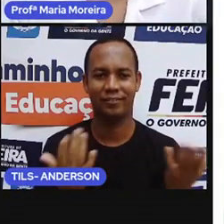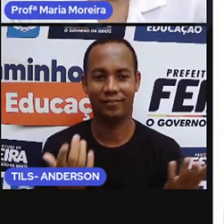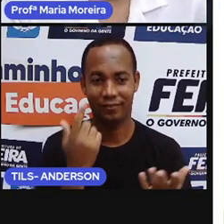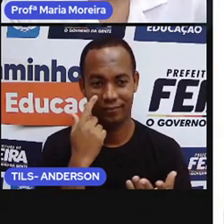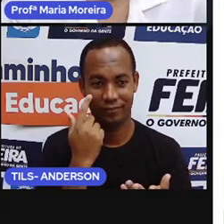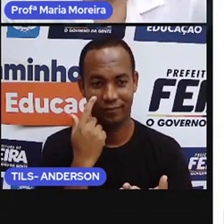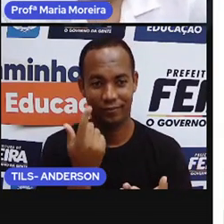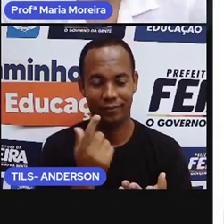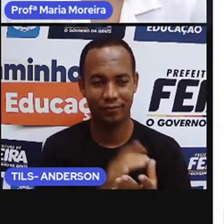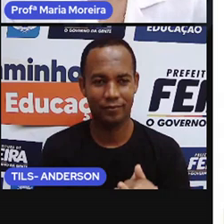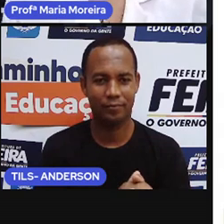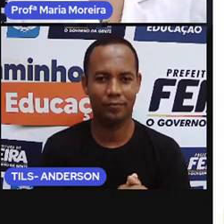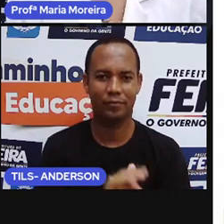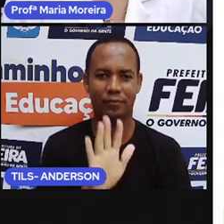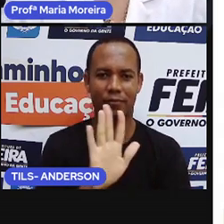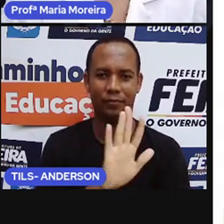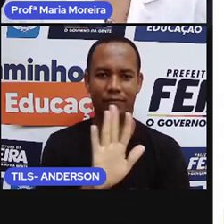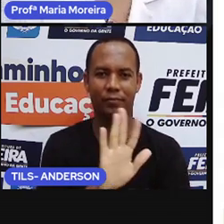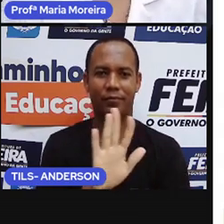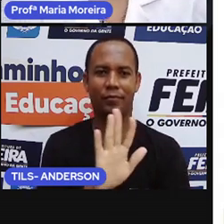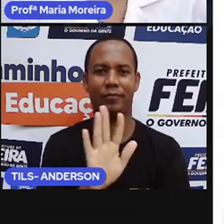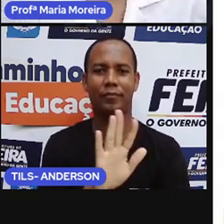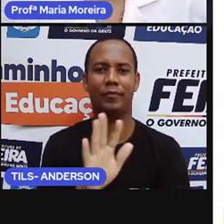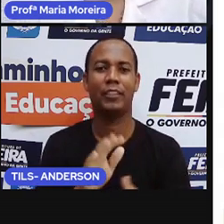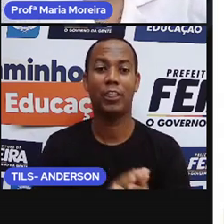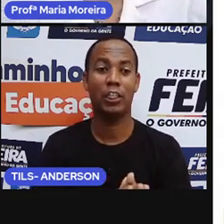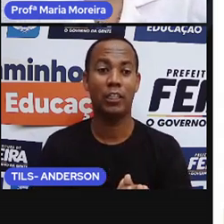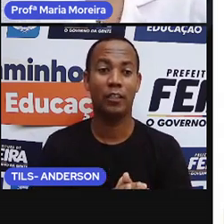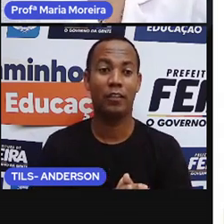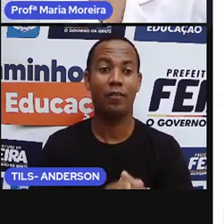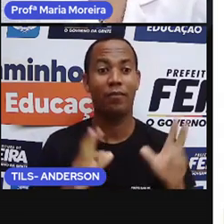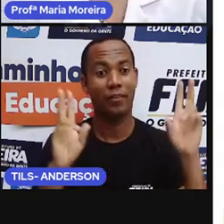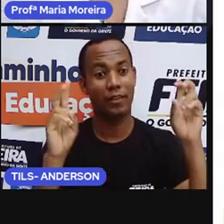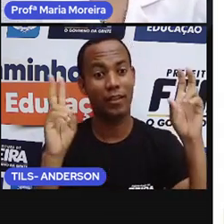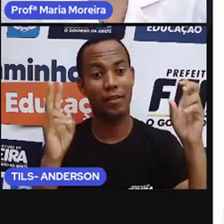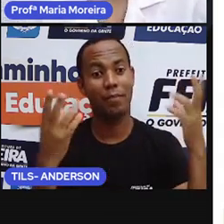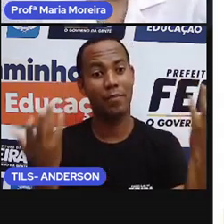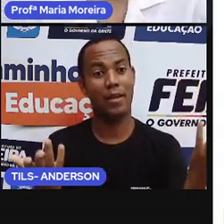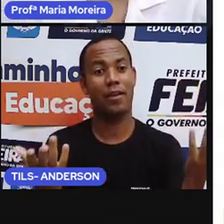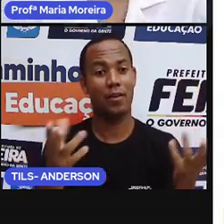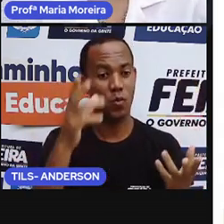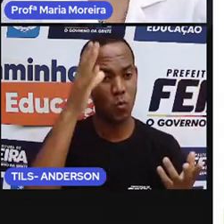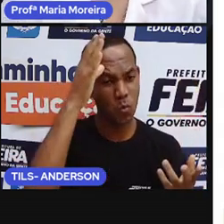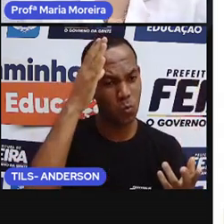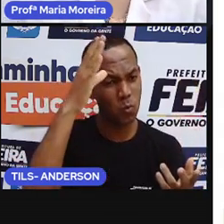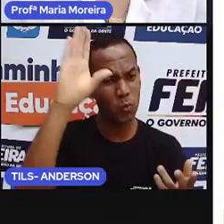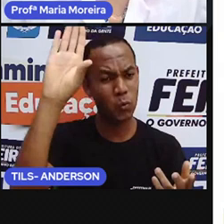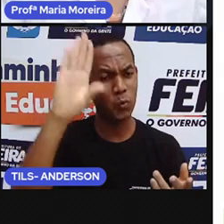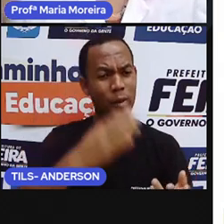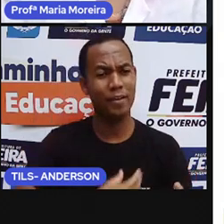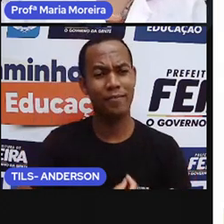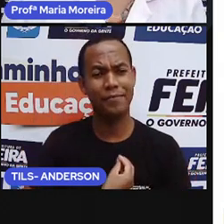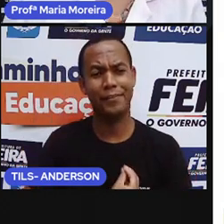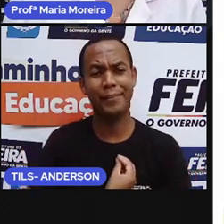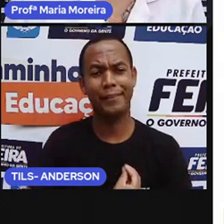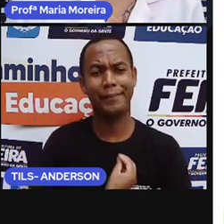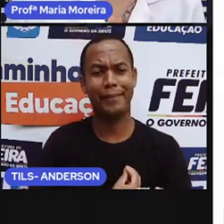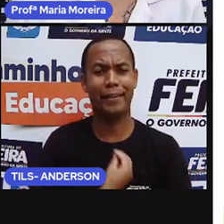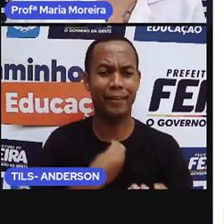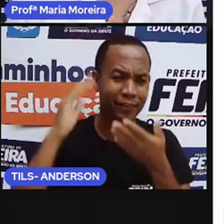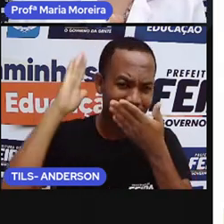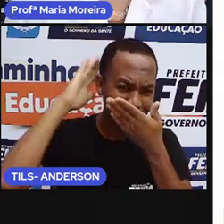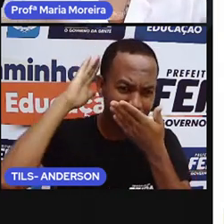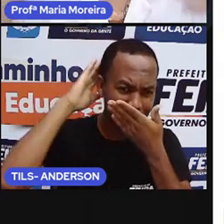vamos lá. Apareceu o slide. Nossas raízes. Os povos indígenas, né? Já é de conhecimento de